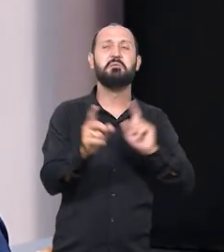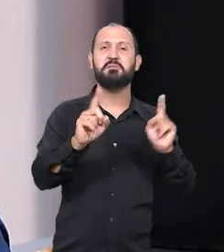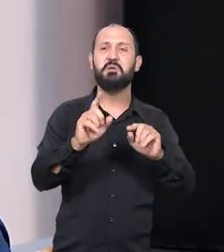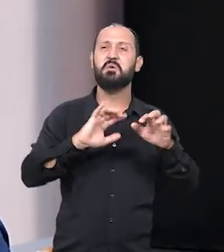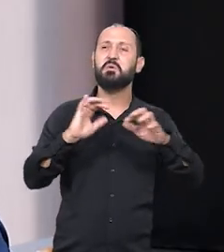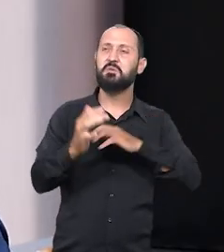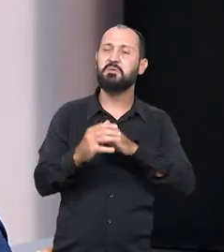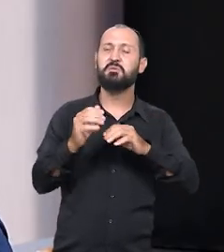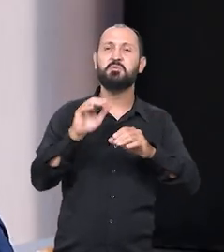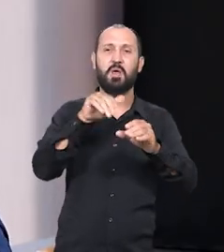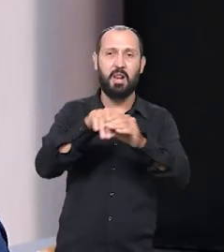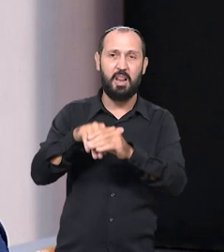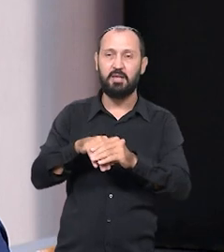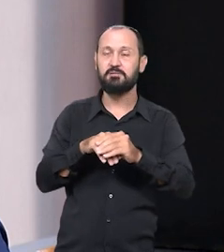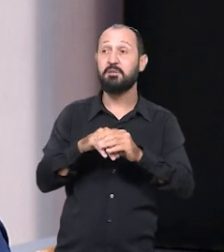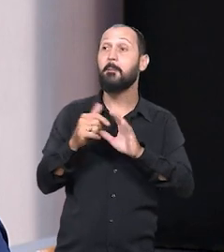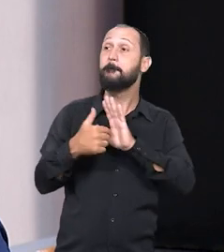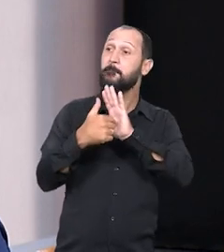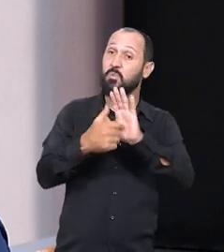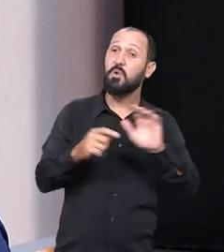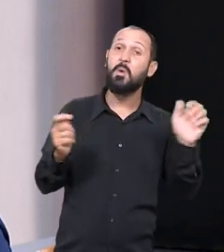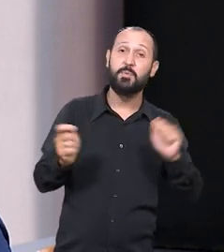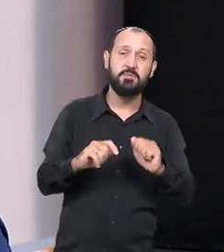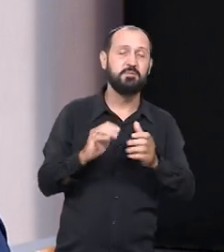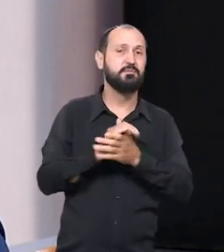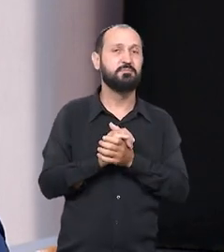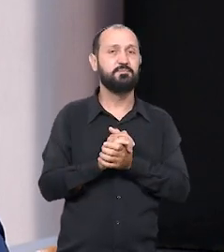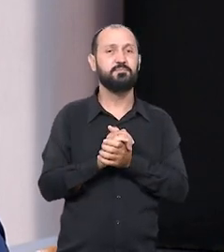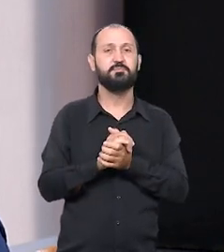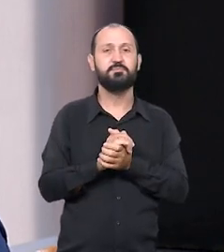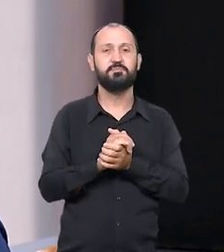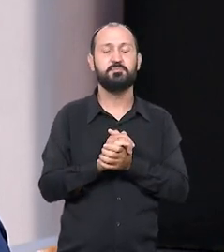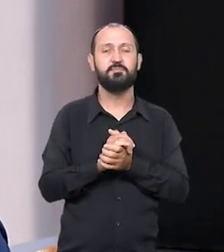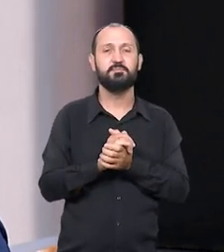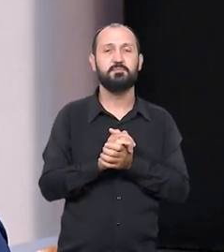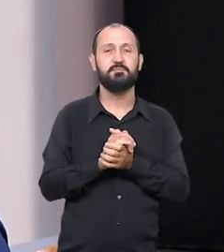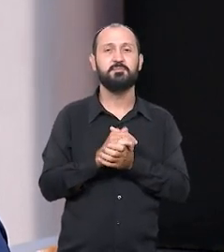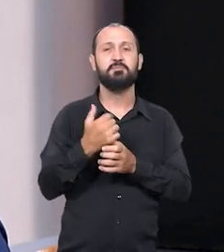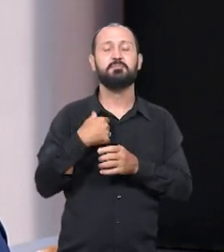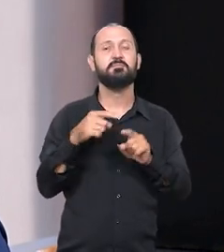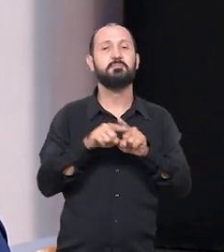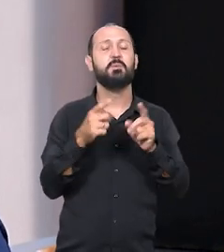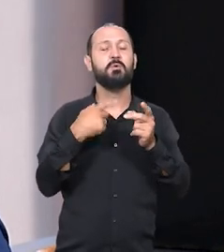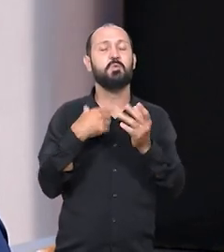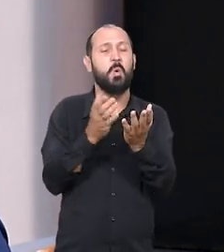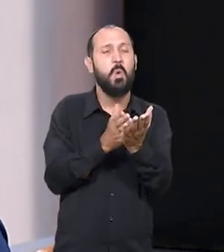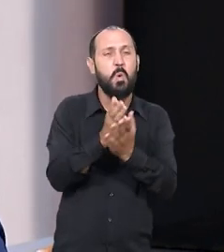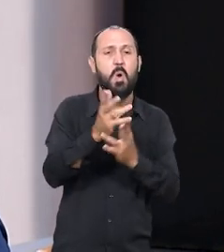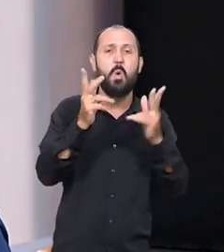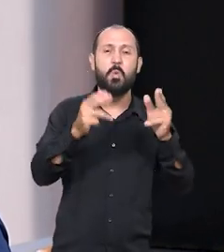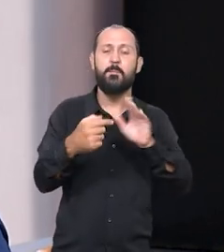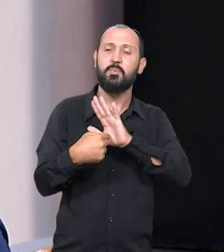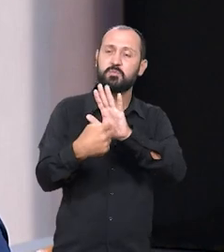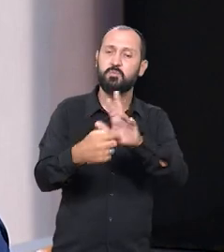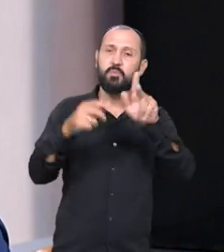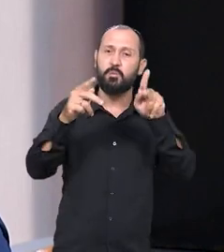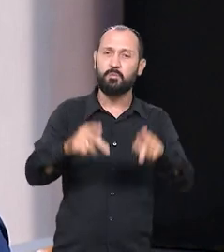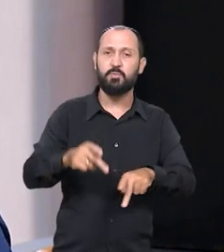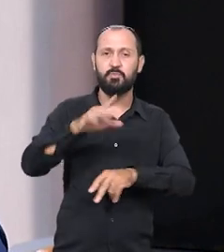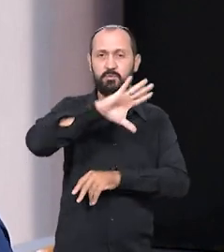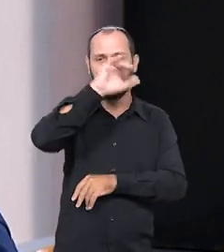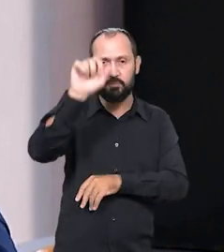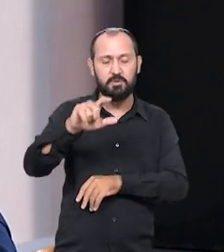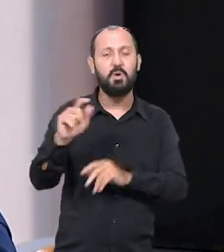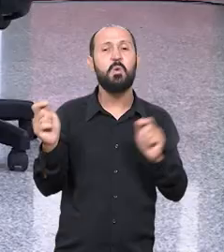a rede social não elege ninguém. E ele mostrou que é possível. E eu também venho dessa mesma linha e mostrei para a população do Mato Grosso do Sul